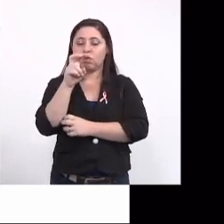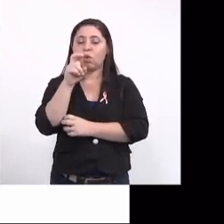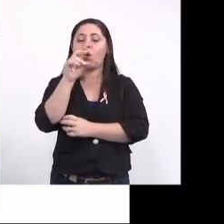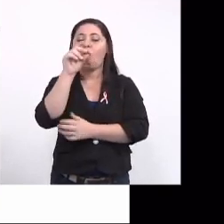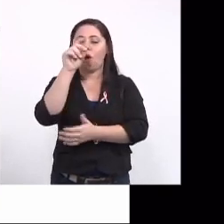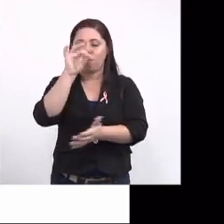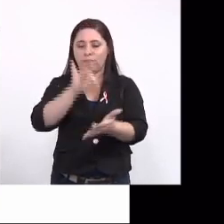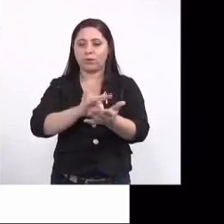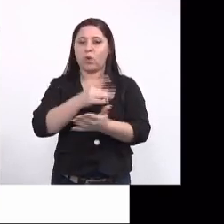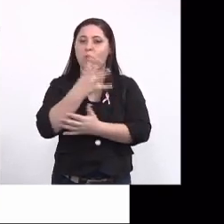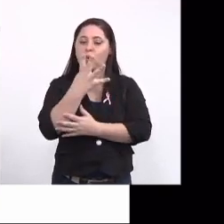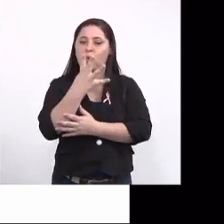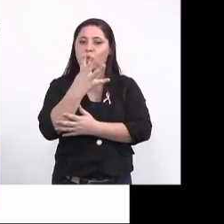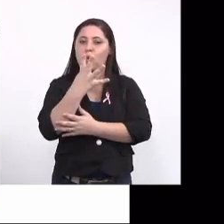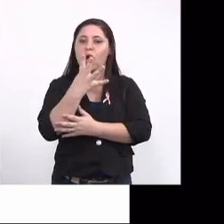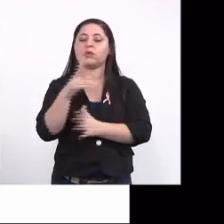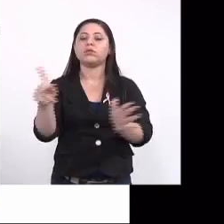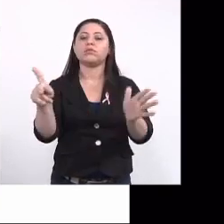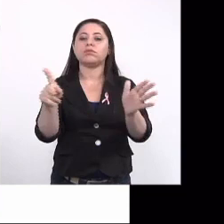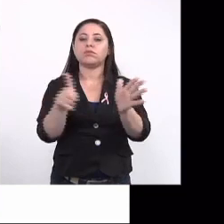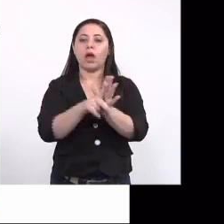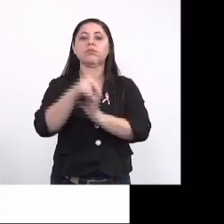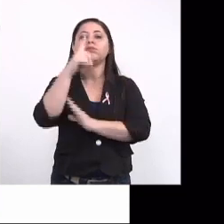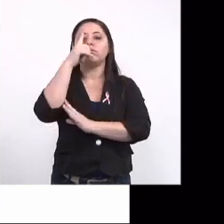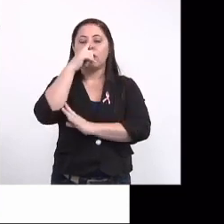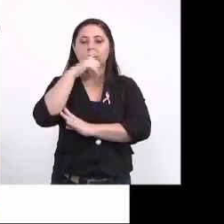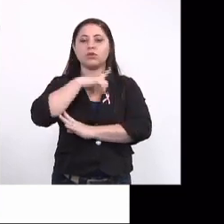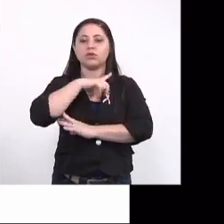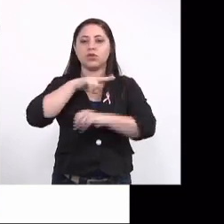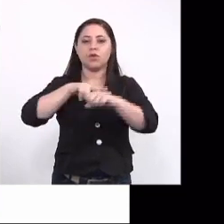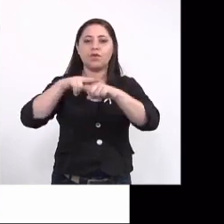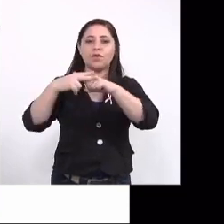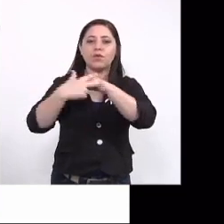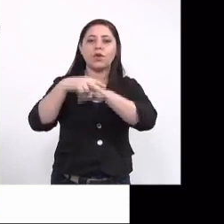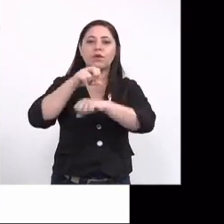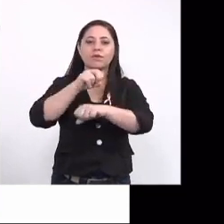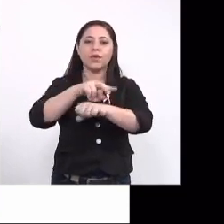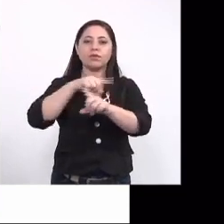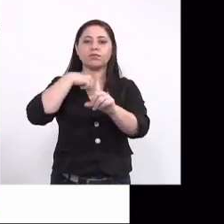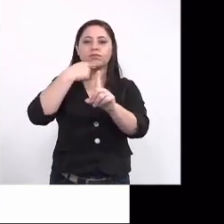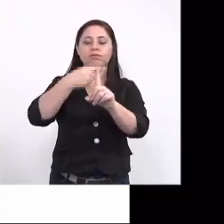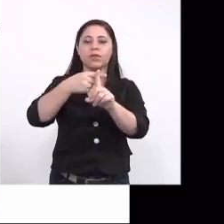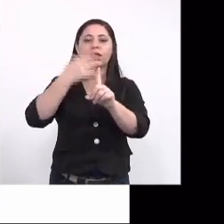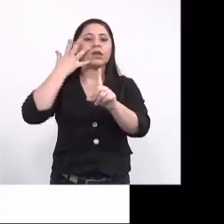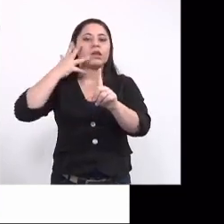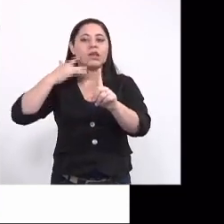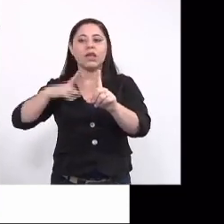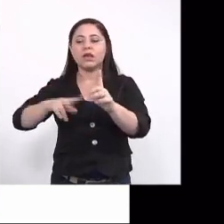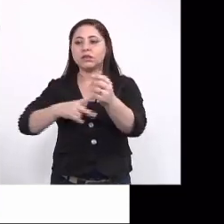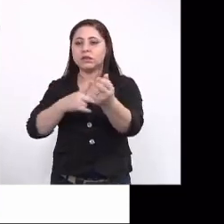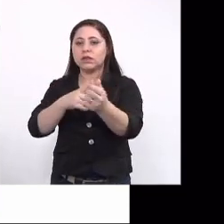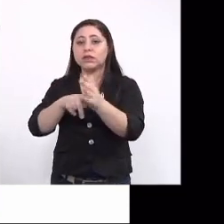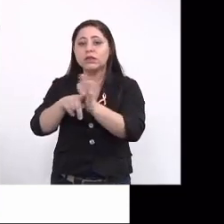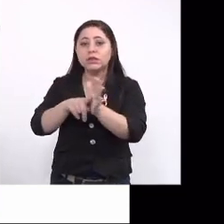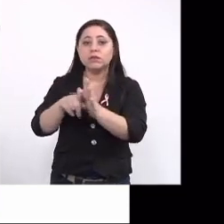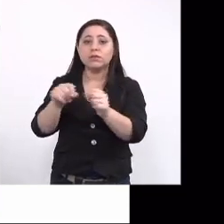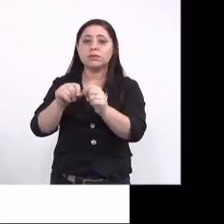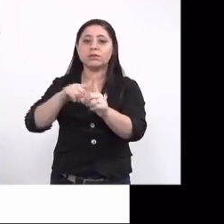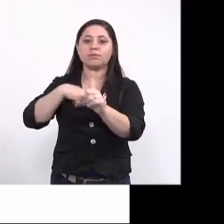4 casos. Então, 4 eram, a mãe tinha o exame positivo, a criança também tinha o exame positivo,